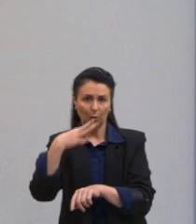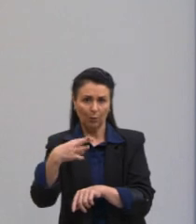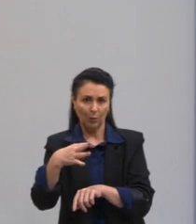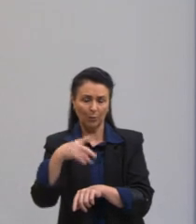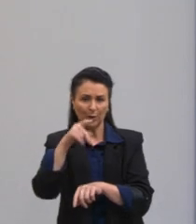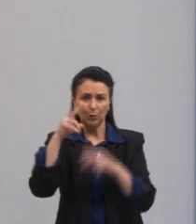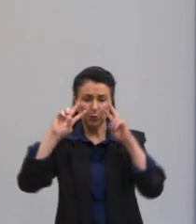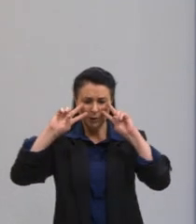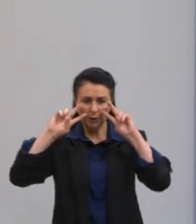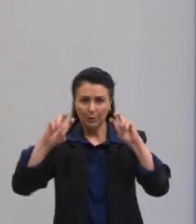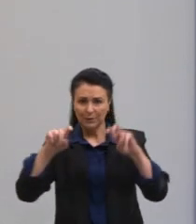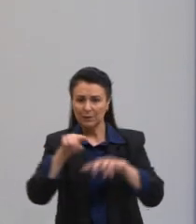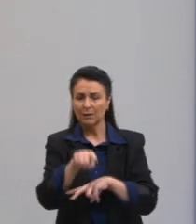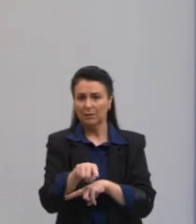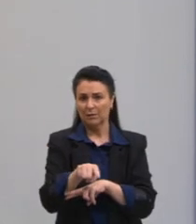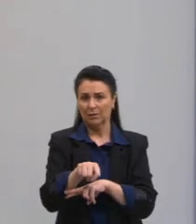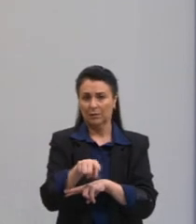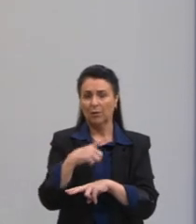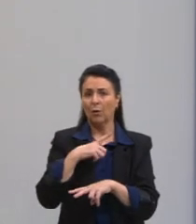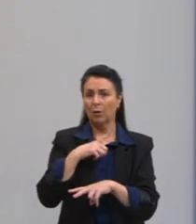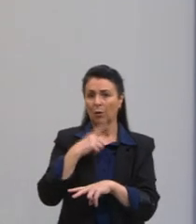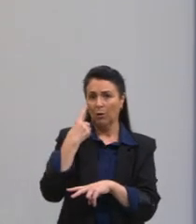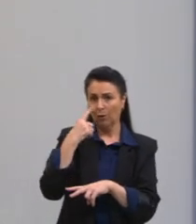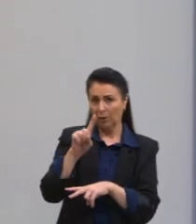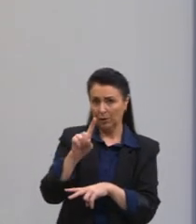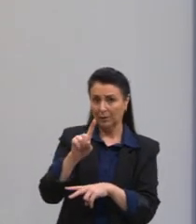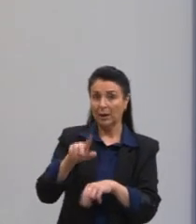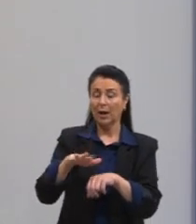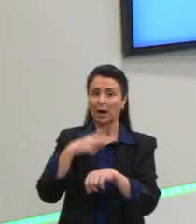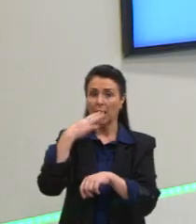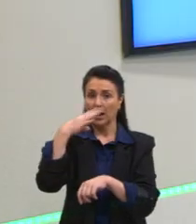vasos ali que foi corado, está corado em azul.